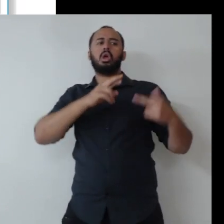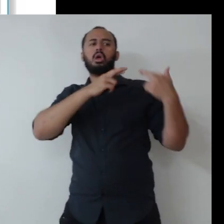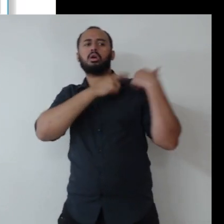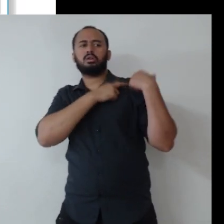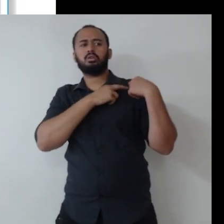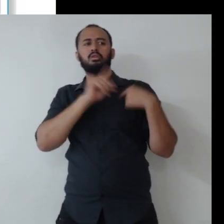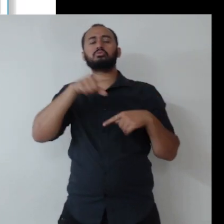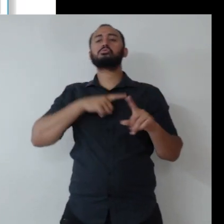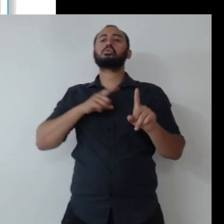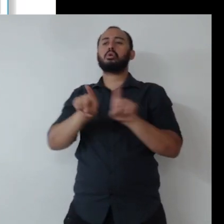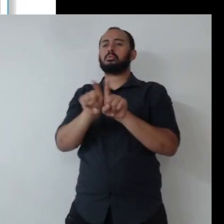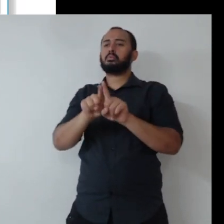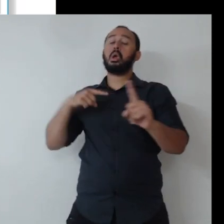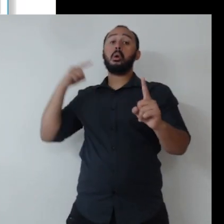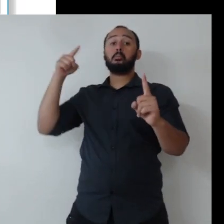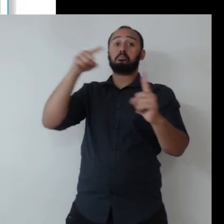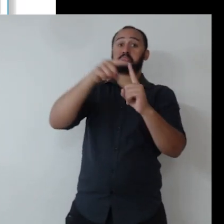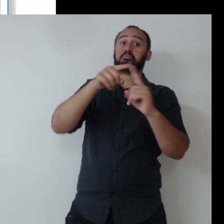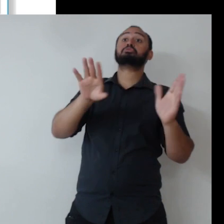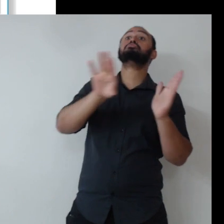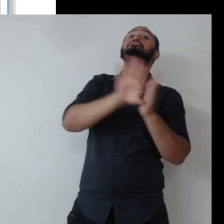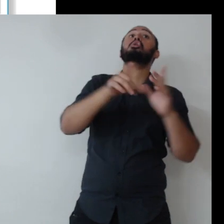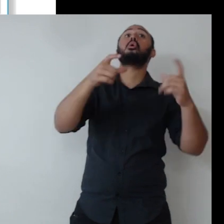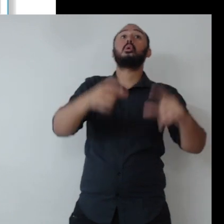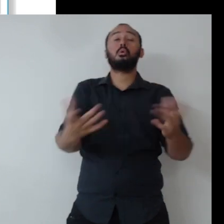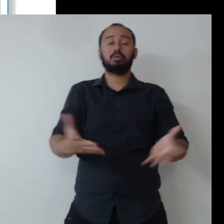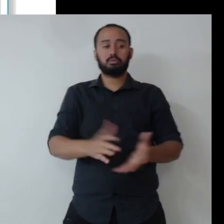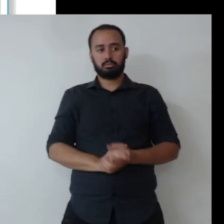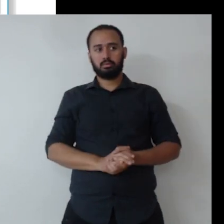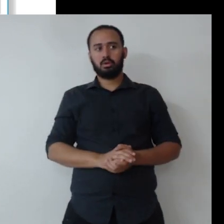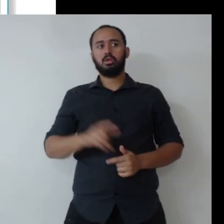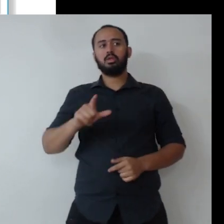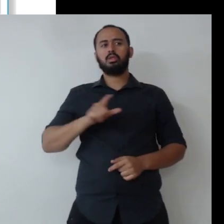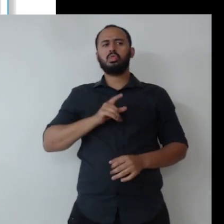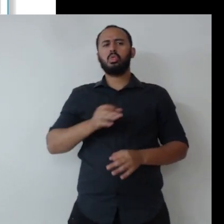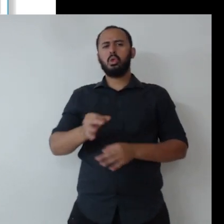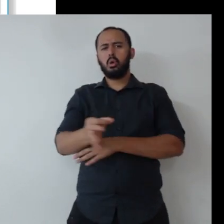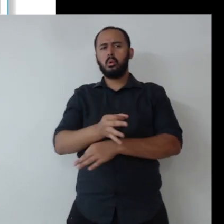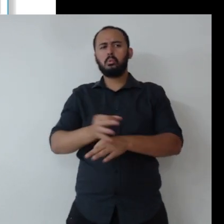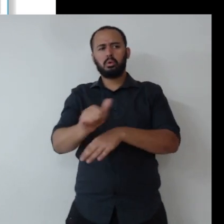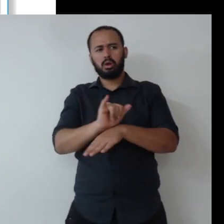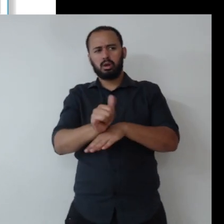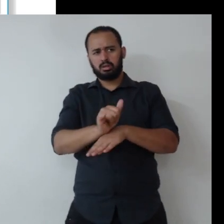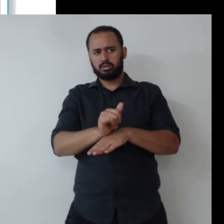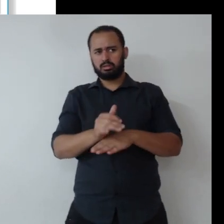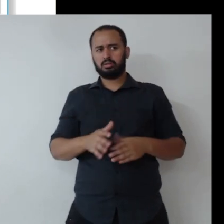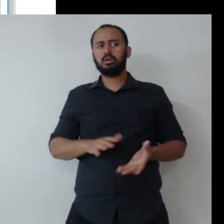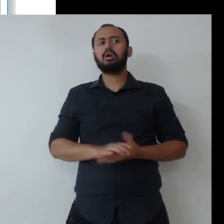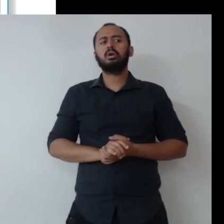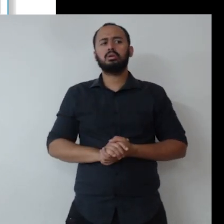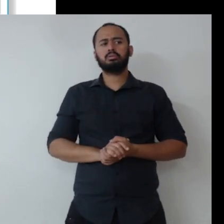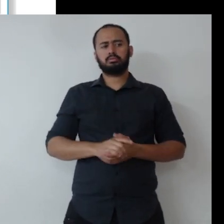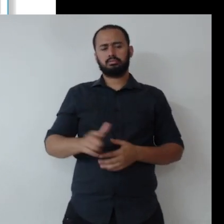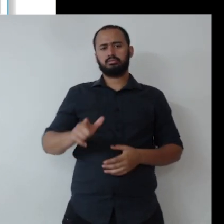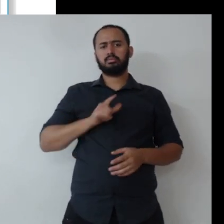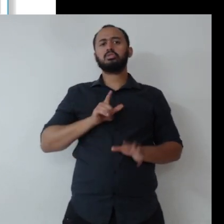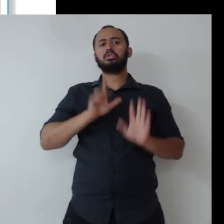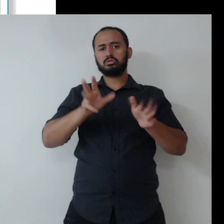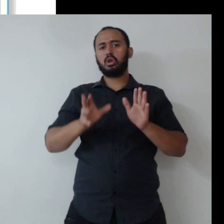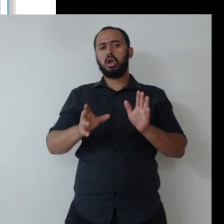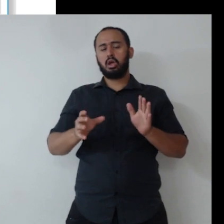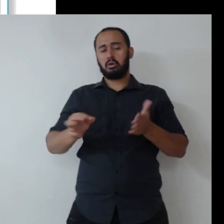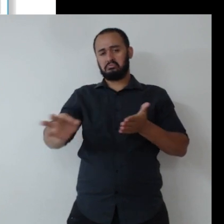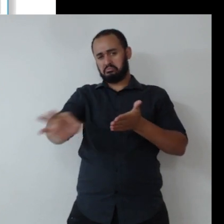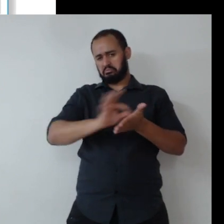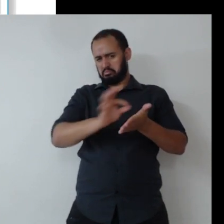responsável, a meta que ele vai ter que atingir, enfim, é um plano de ação que vem materializar o que está escrito na